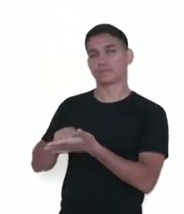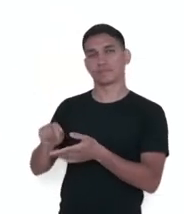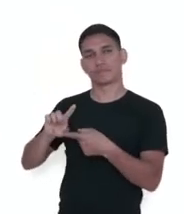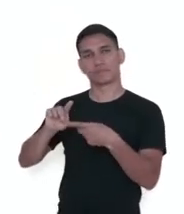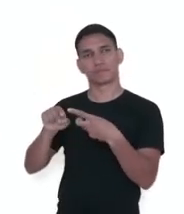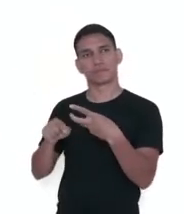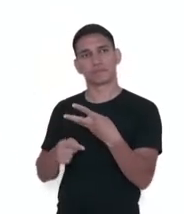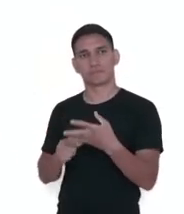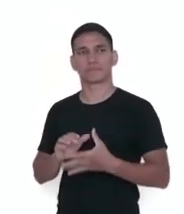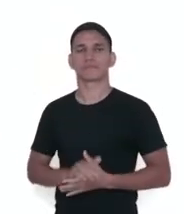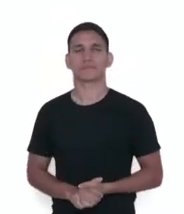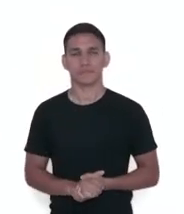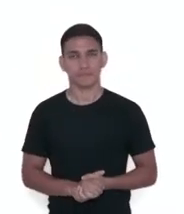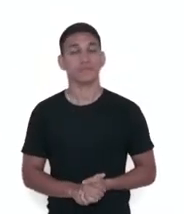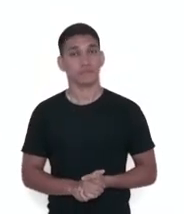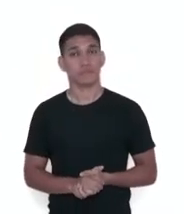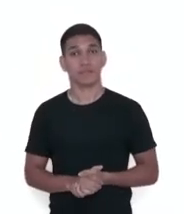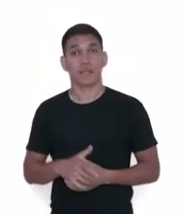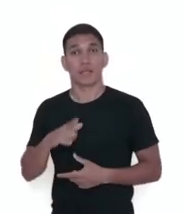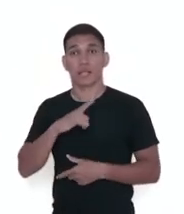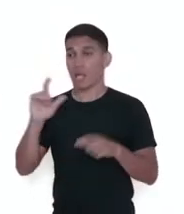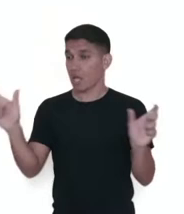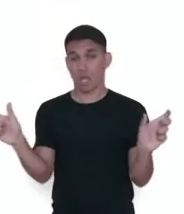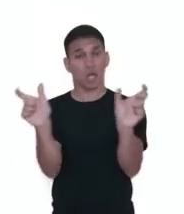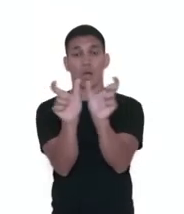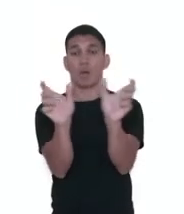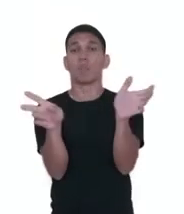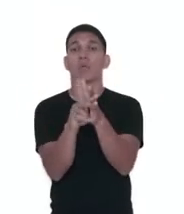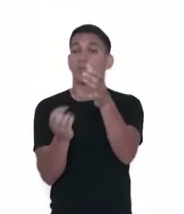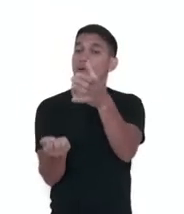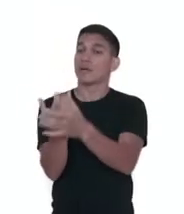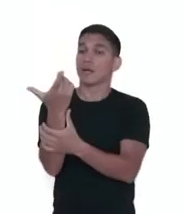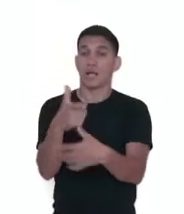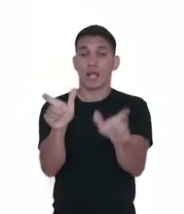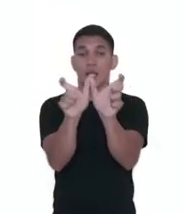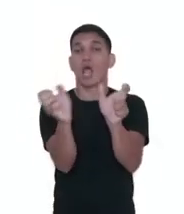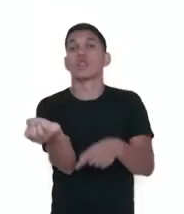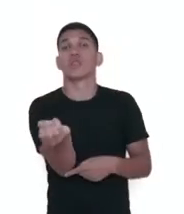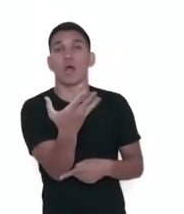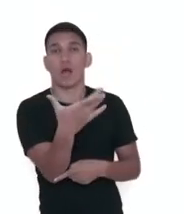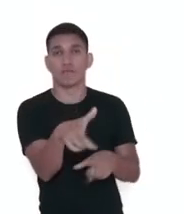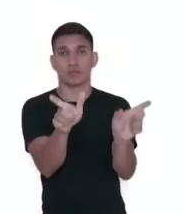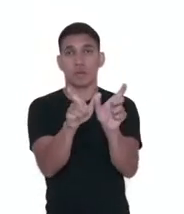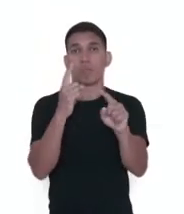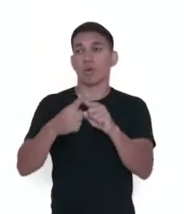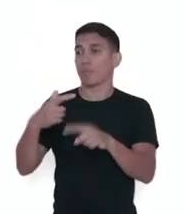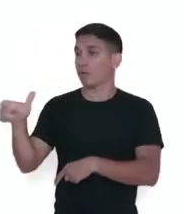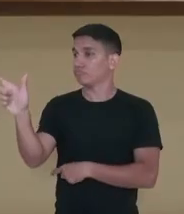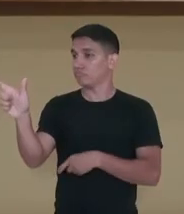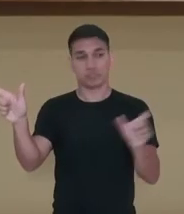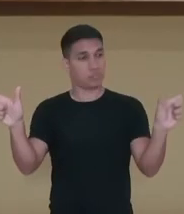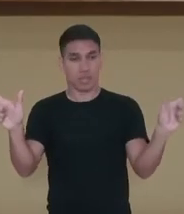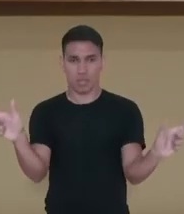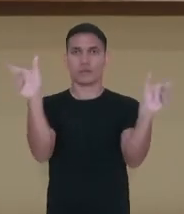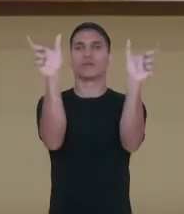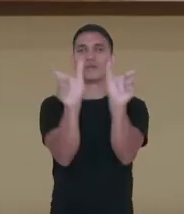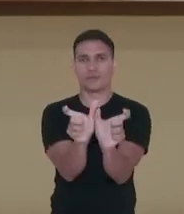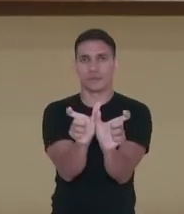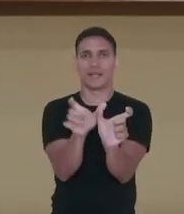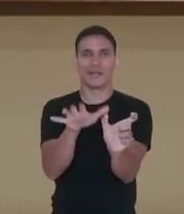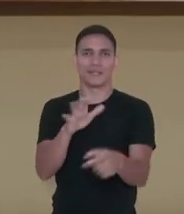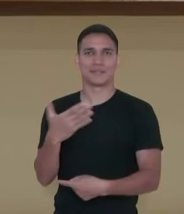passatempo, cachorro quente. Composição é a formação de uma nova palavra pela junção de uma ou mais palavras